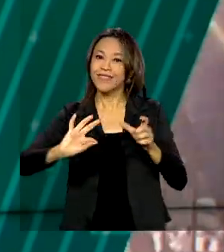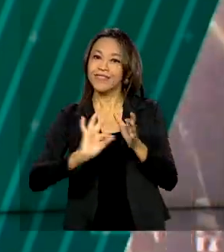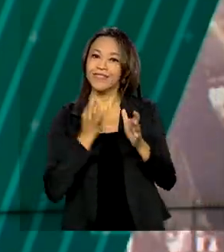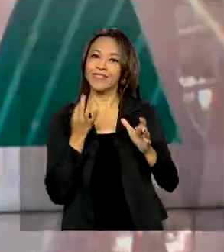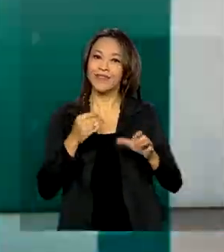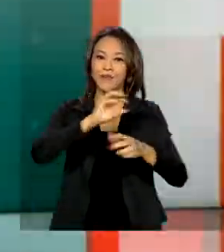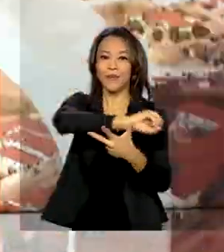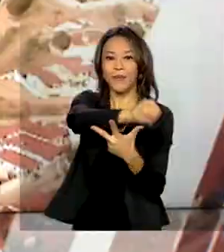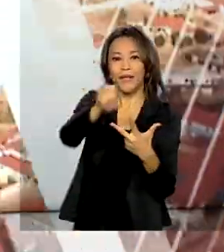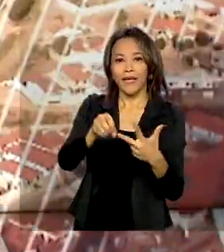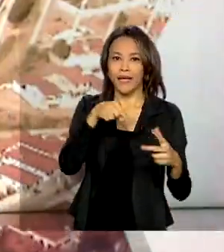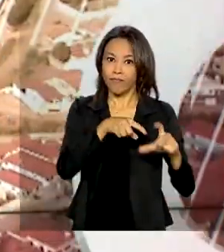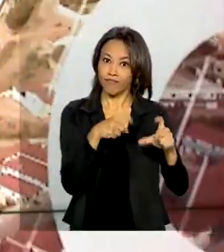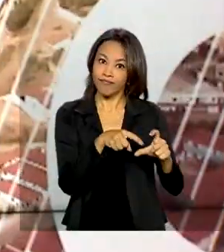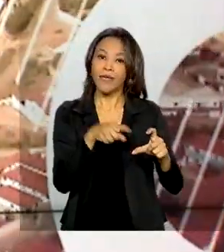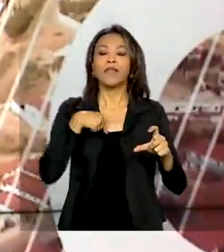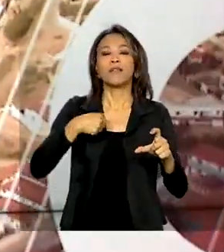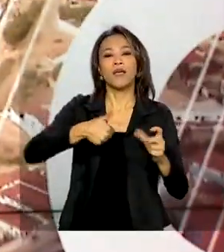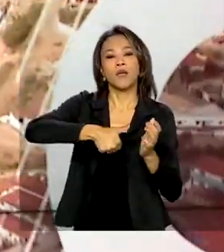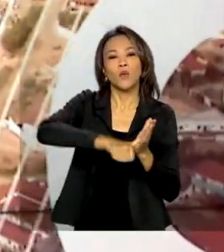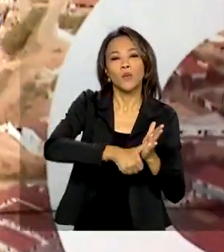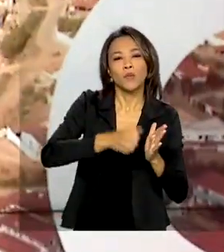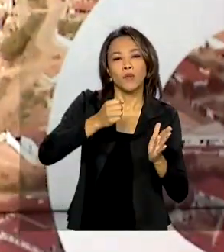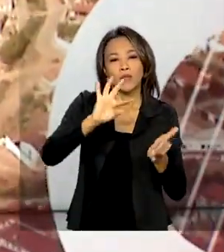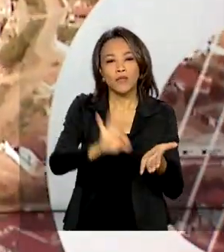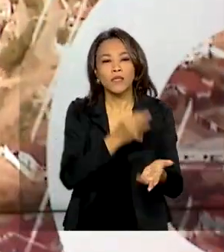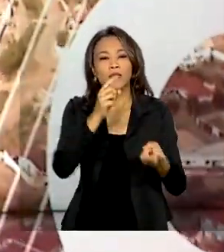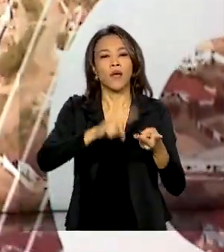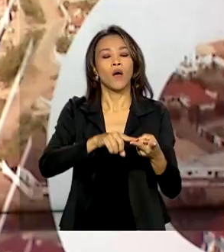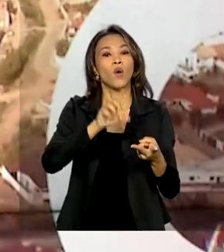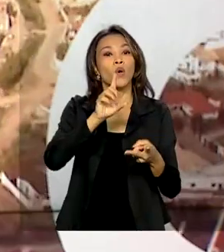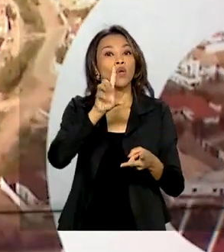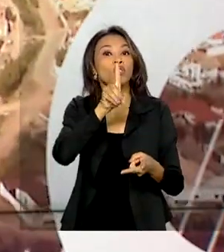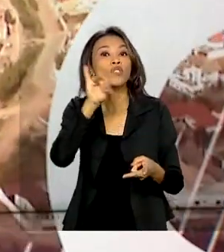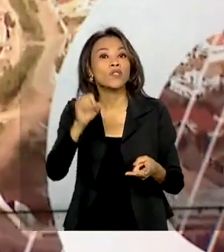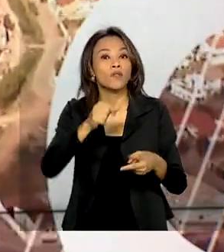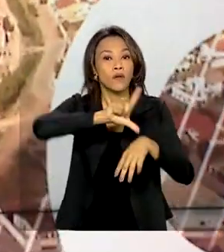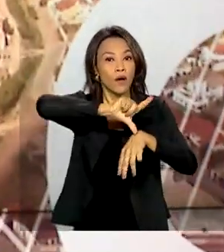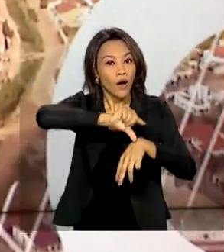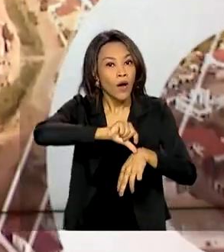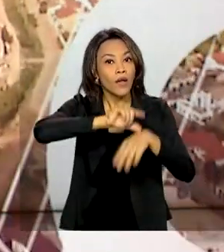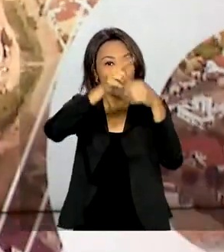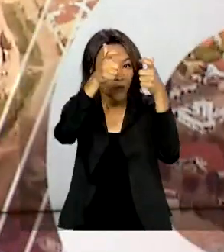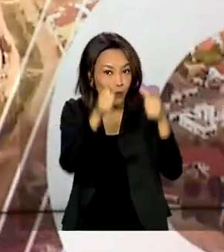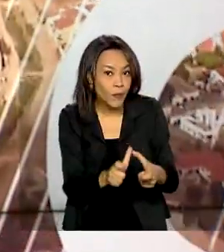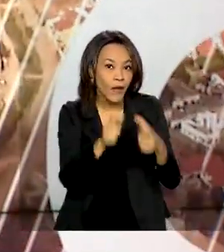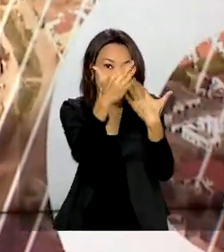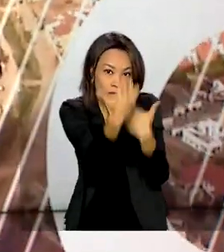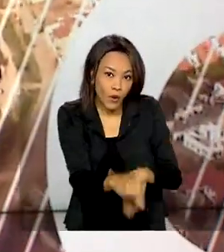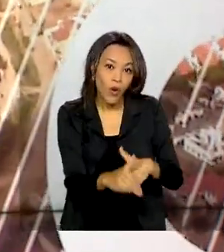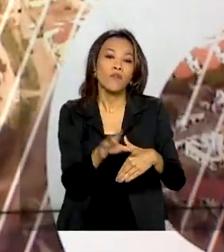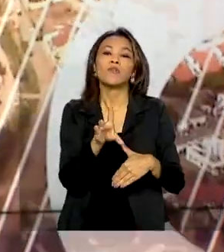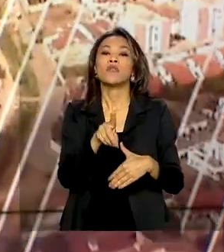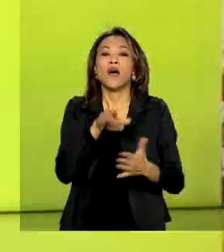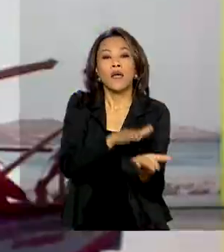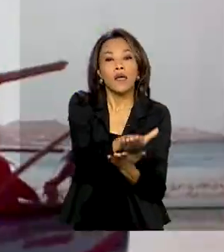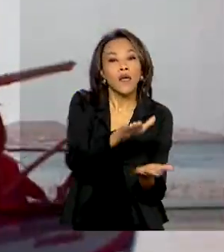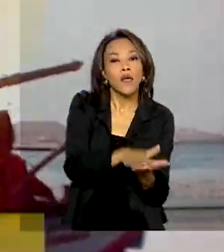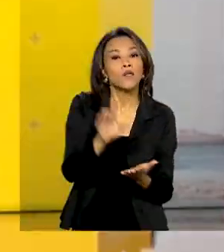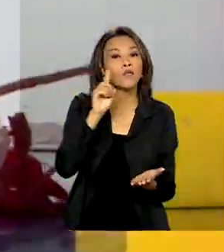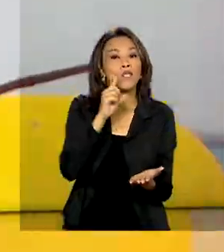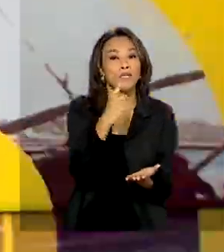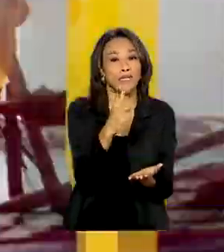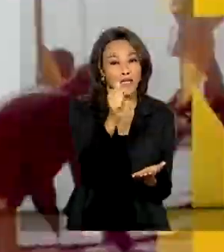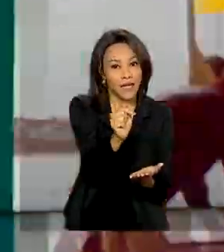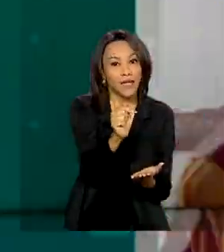documento tem informações como o número de inscrição, data, hora e local do exame. A versão impressa do Enem será nos dias 17 e